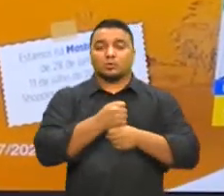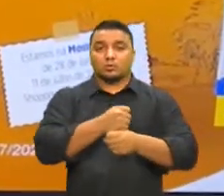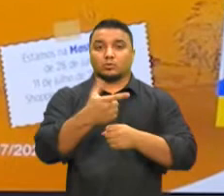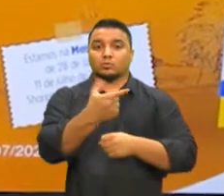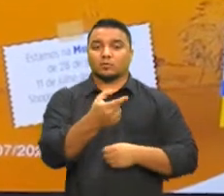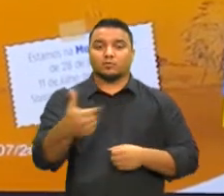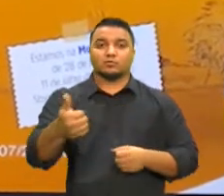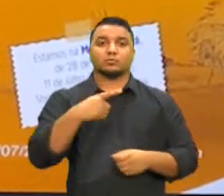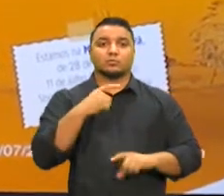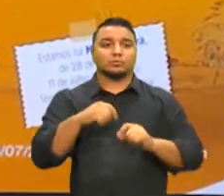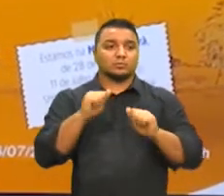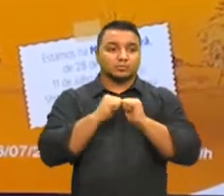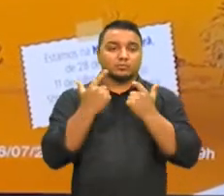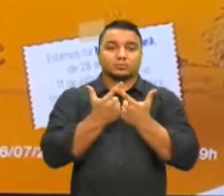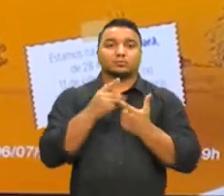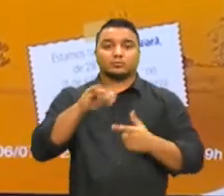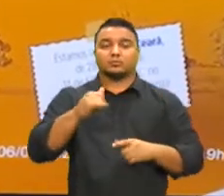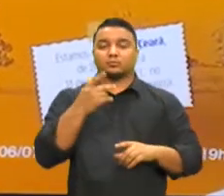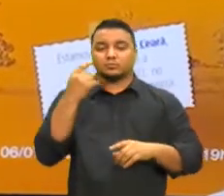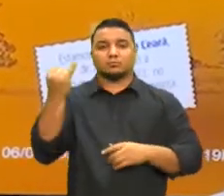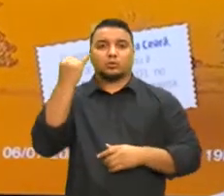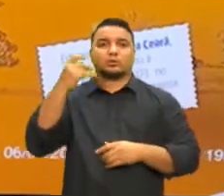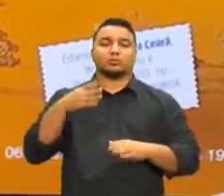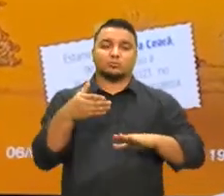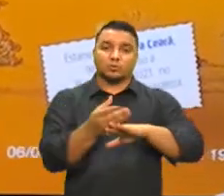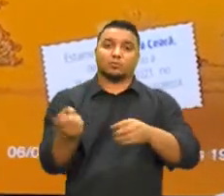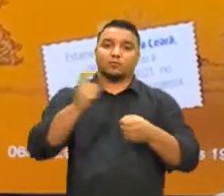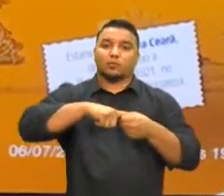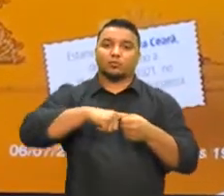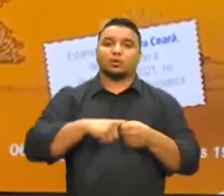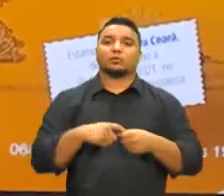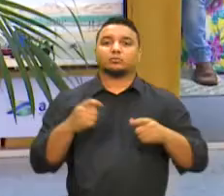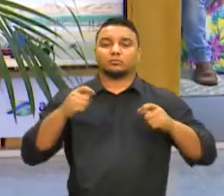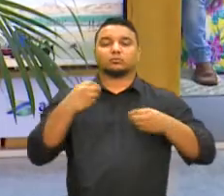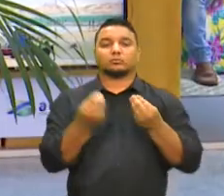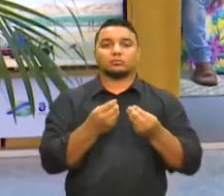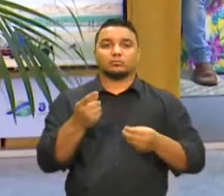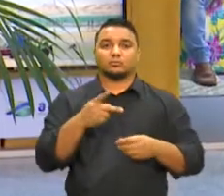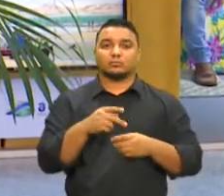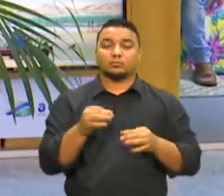a Assembleia Legislativa marca na retomada das ações do pós-pandemia.